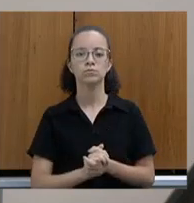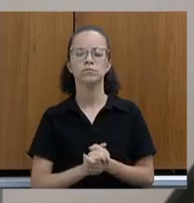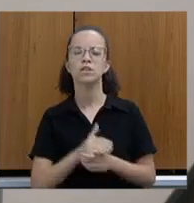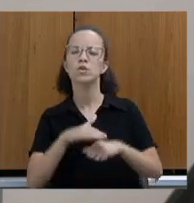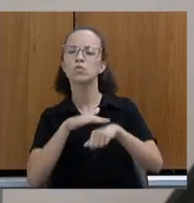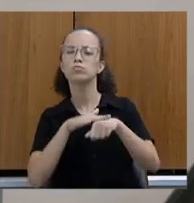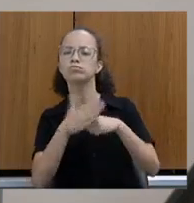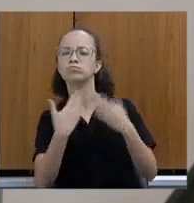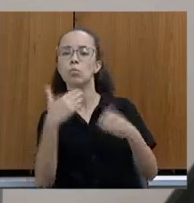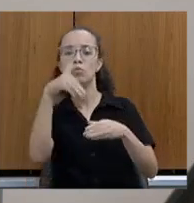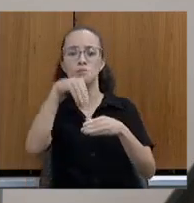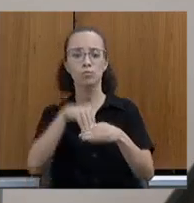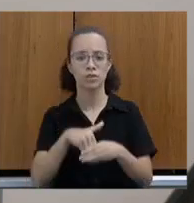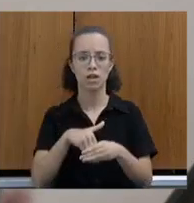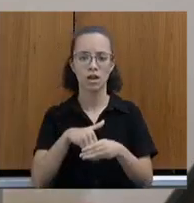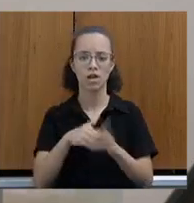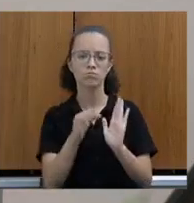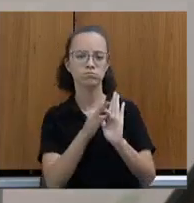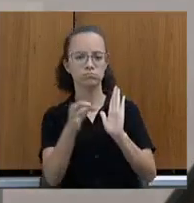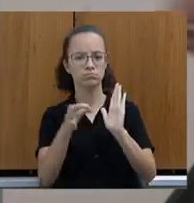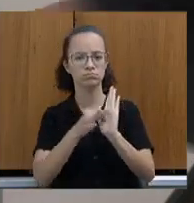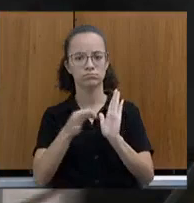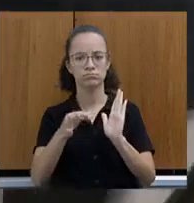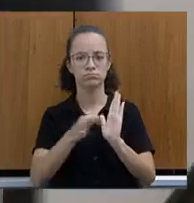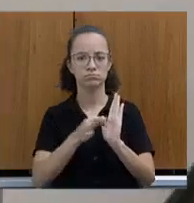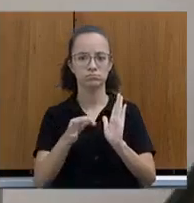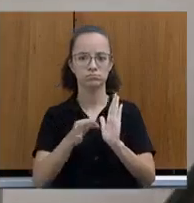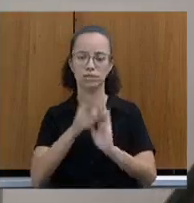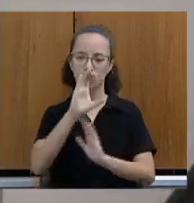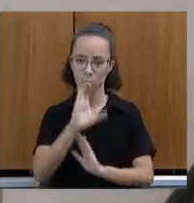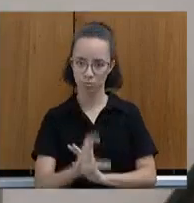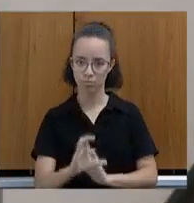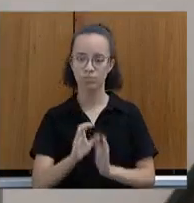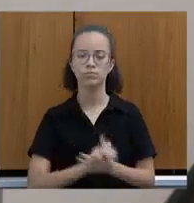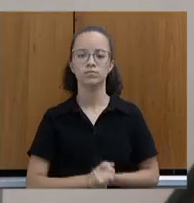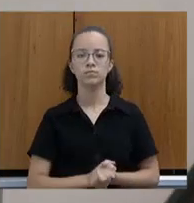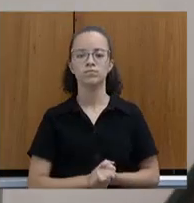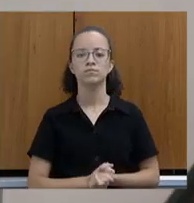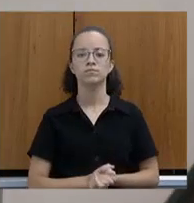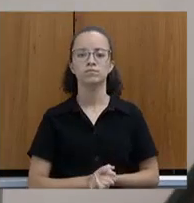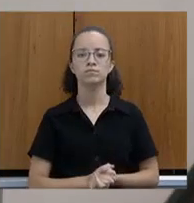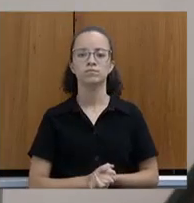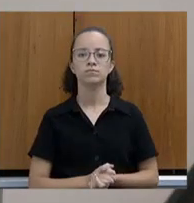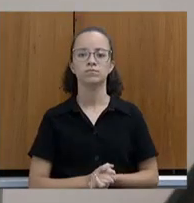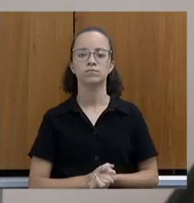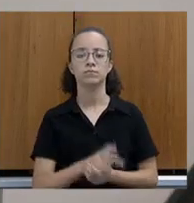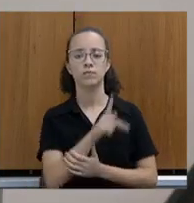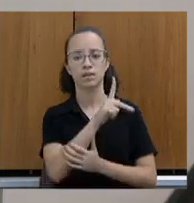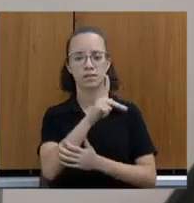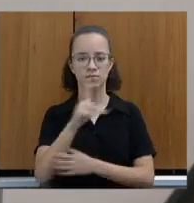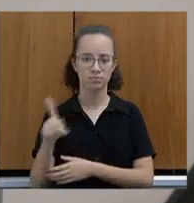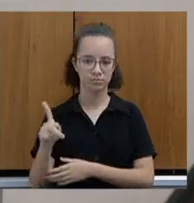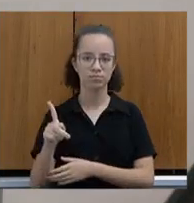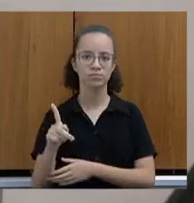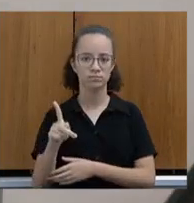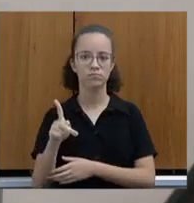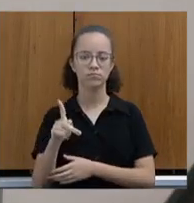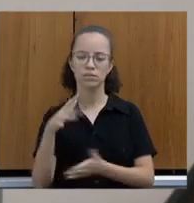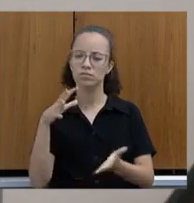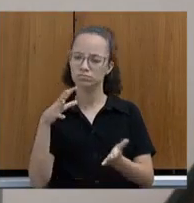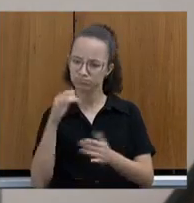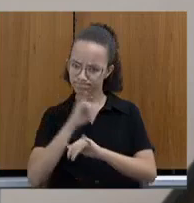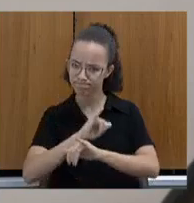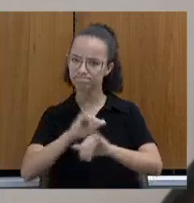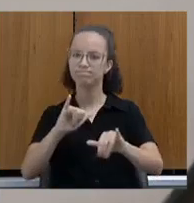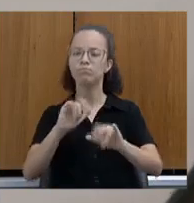discutir e votar proposições da comissão. A presidência registra e